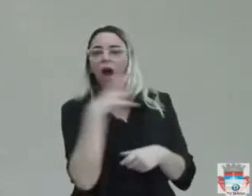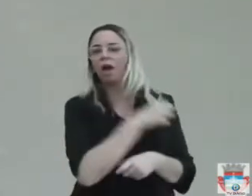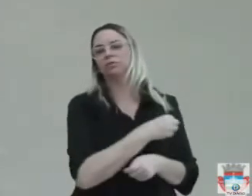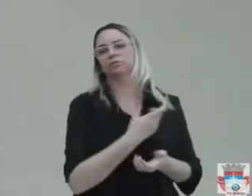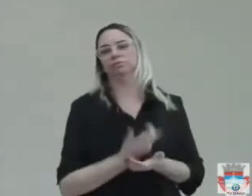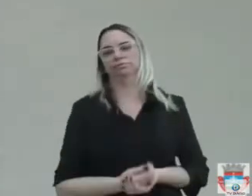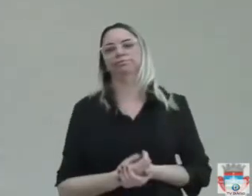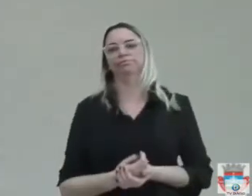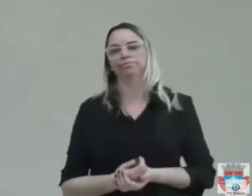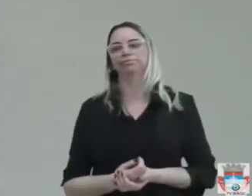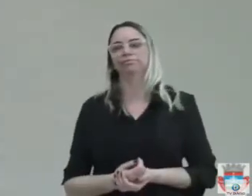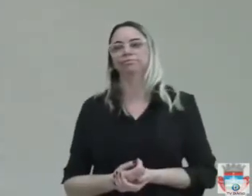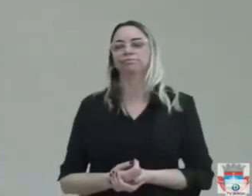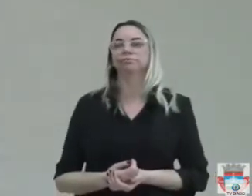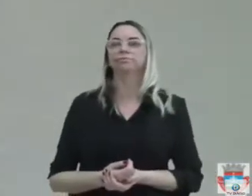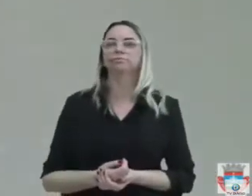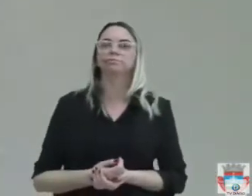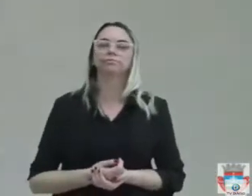O município